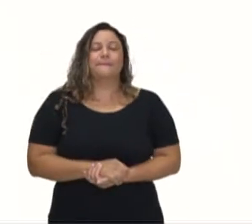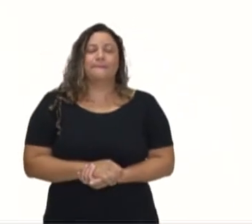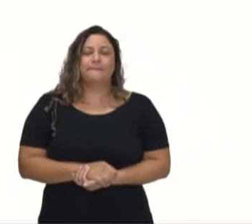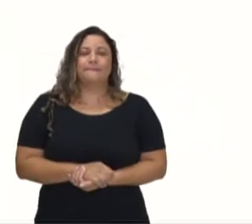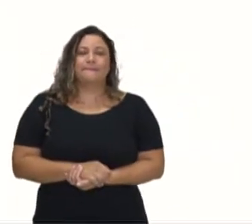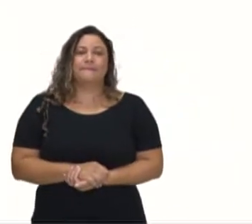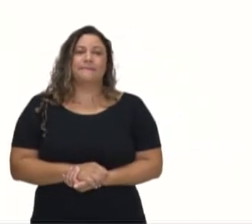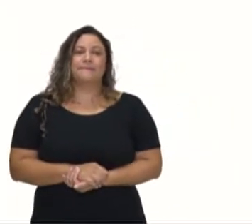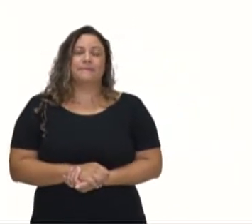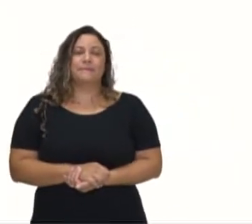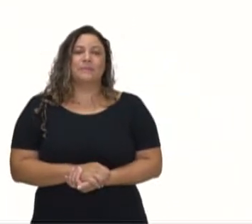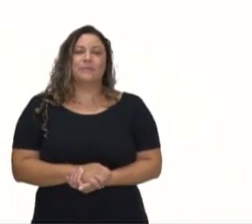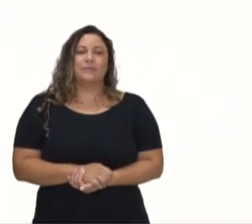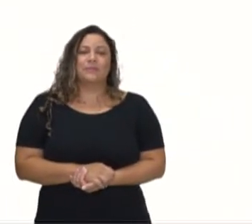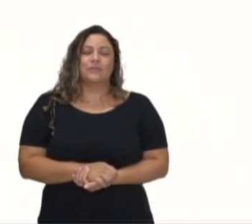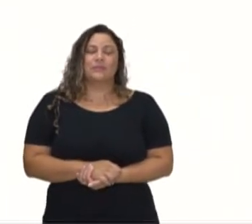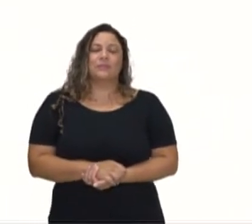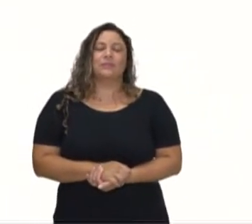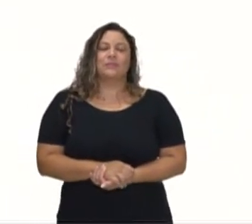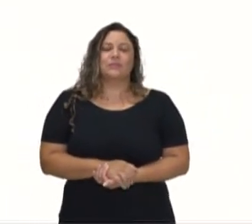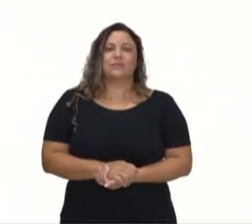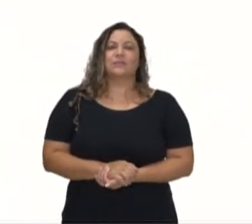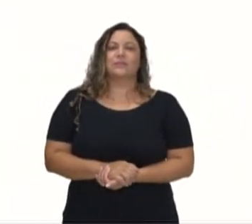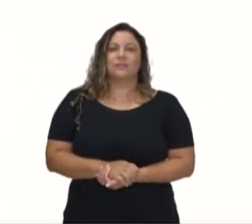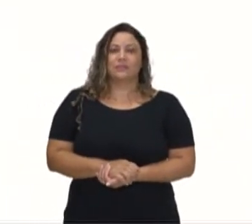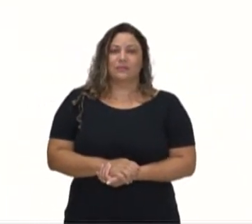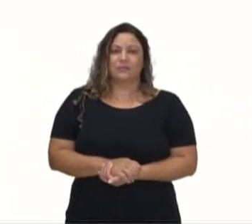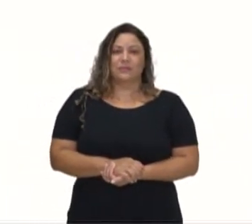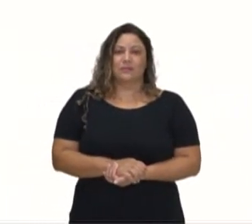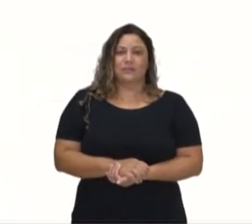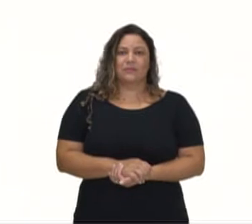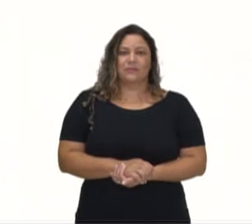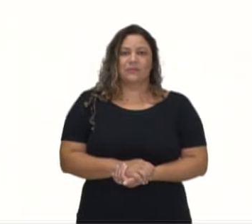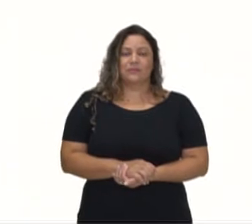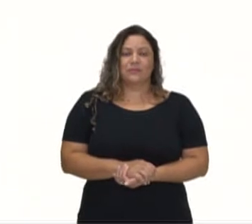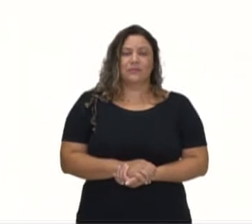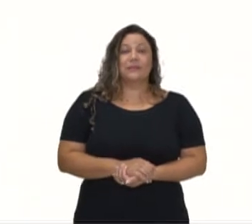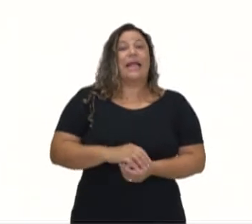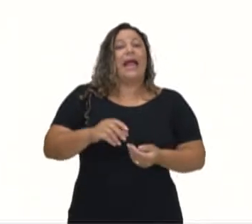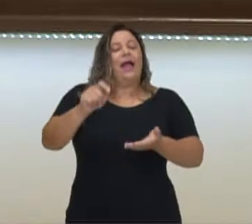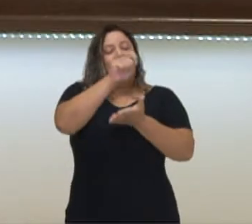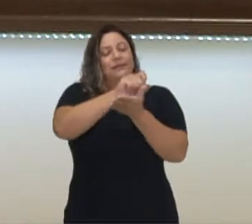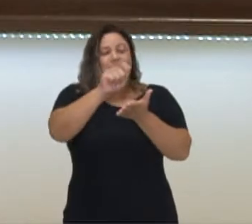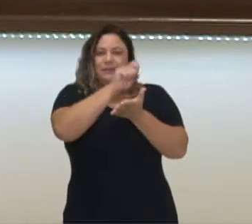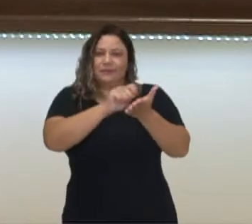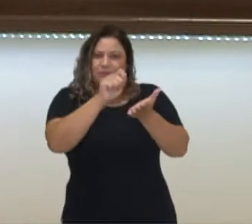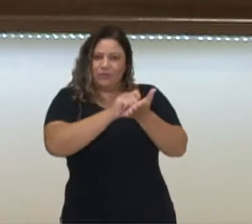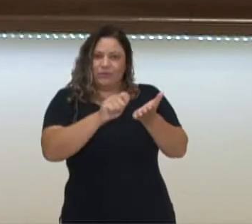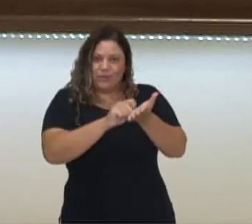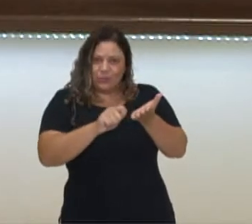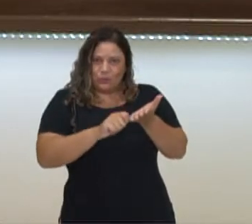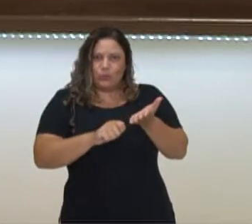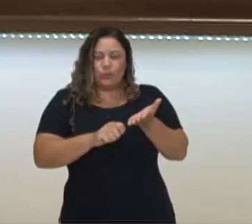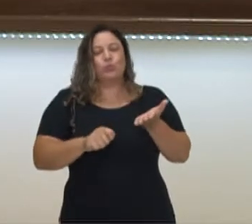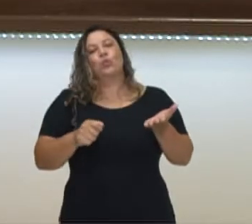those who want to succeed at work and in his studies. As anotações, as boas